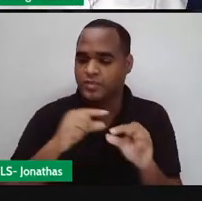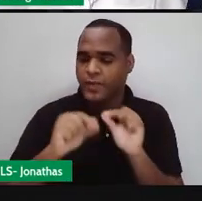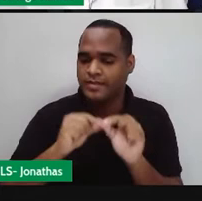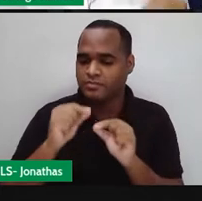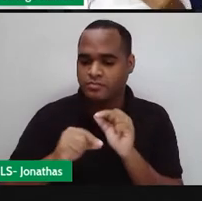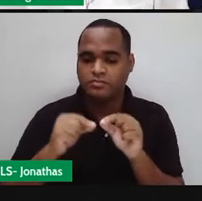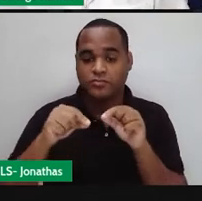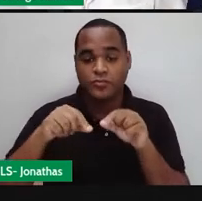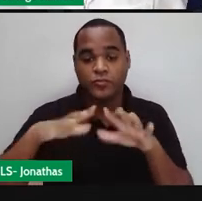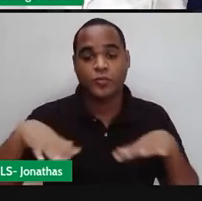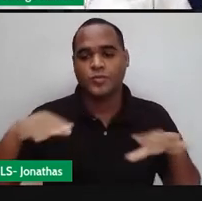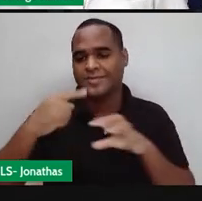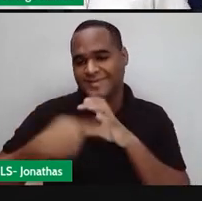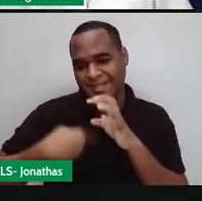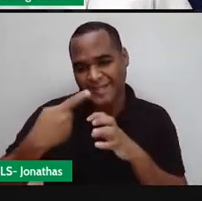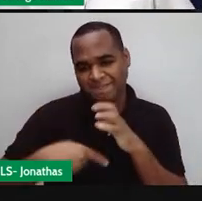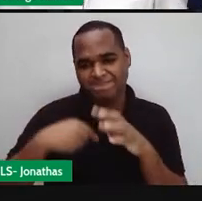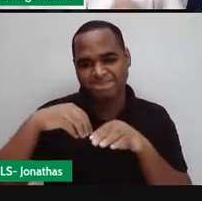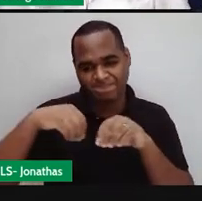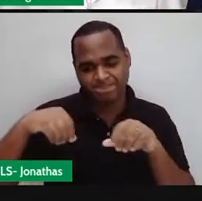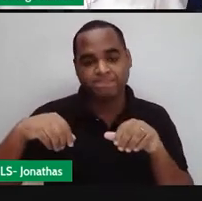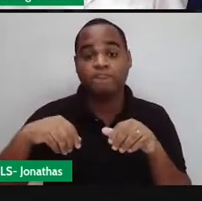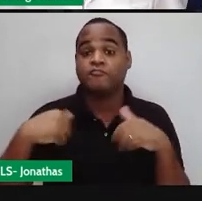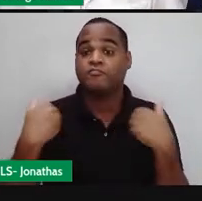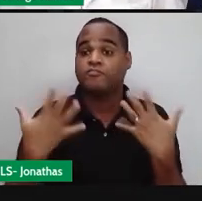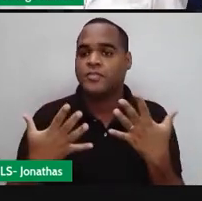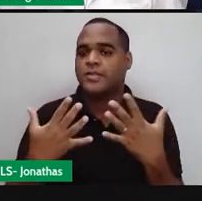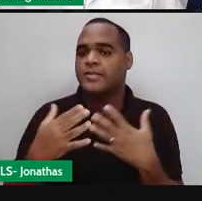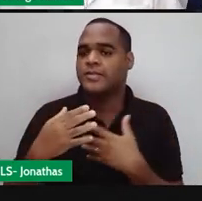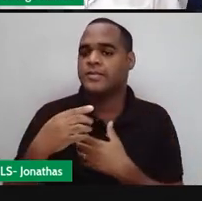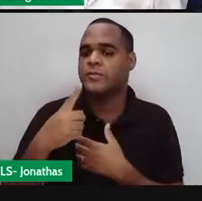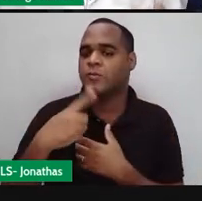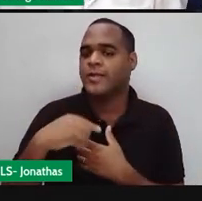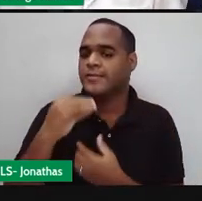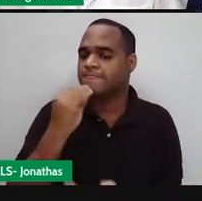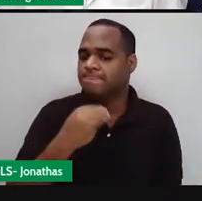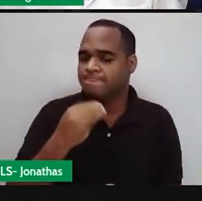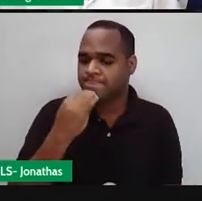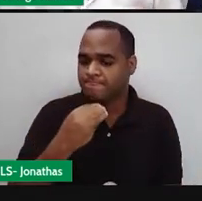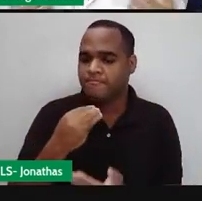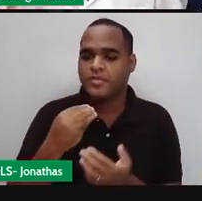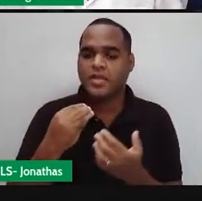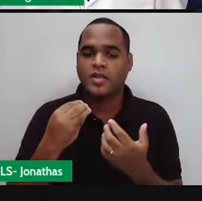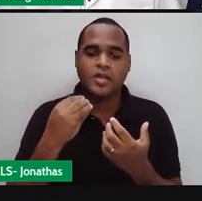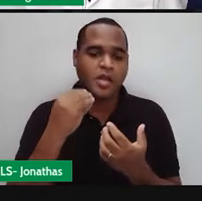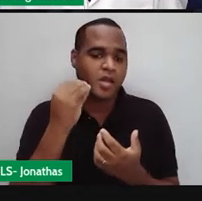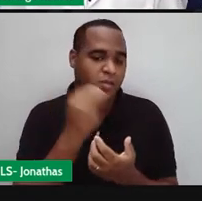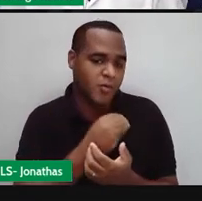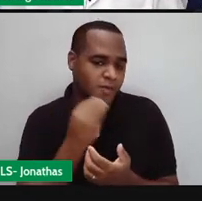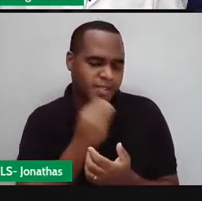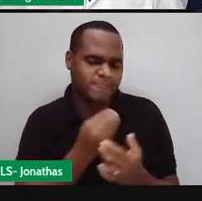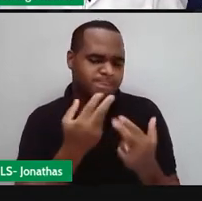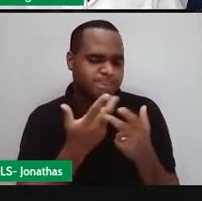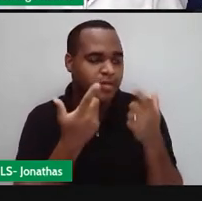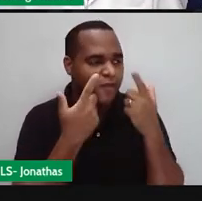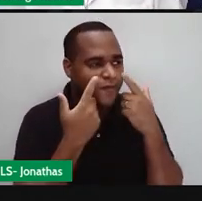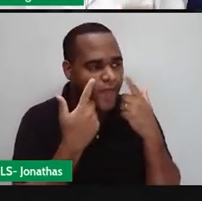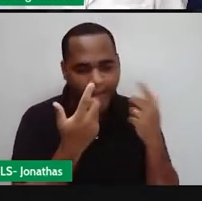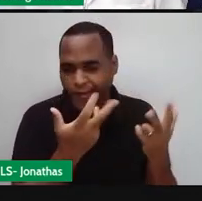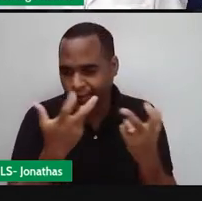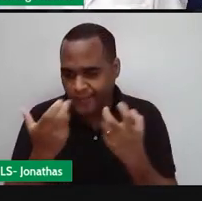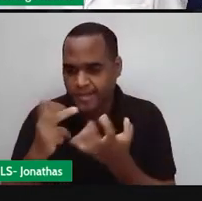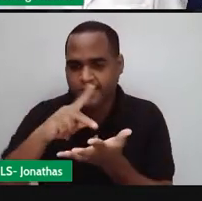tá bom? Bom, então, com as oportunidades que a gente já teve até aqui, de ver coisas sobre geometria,